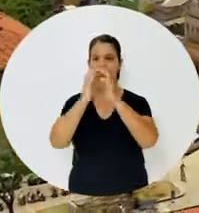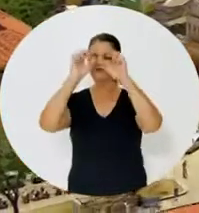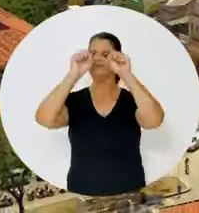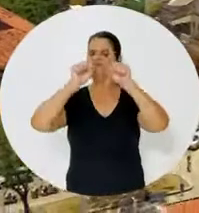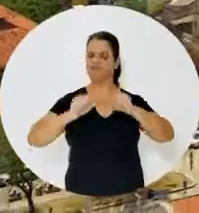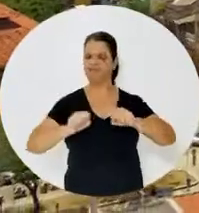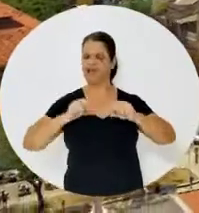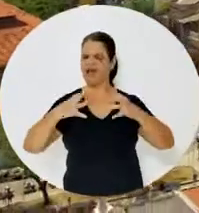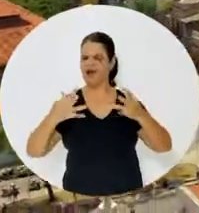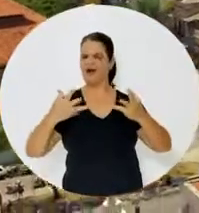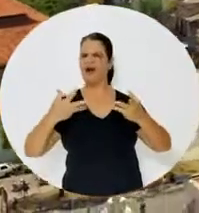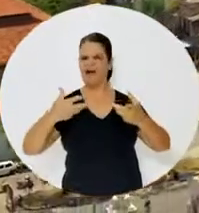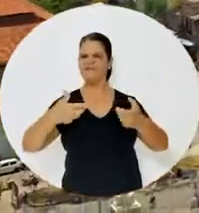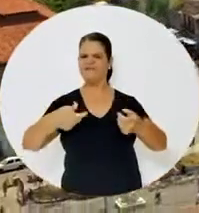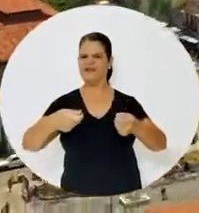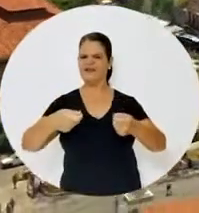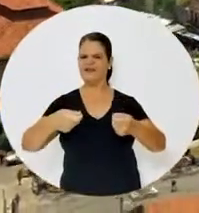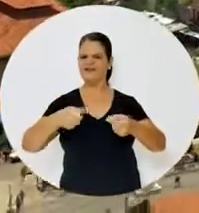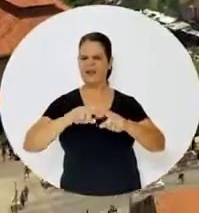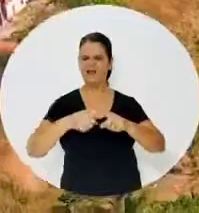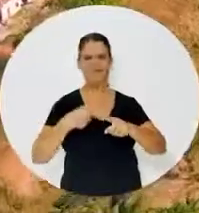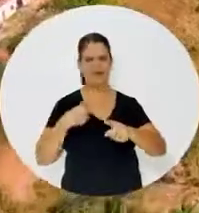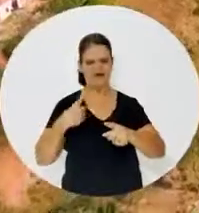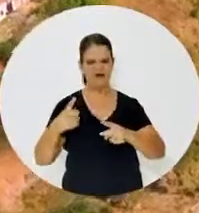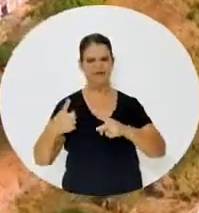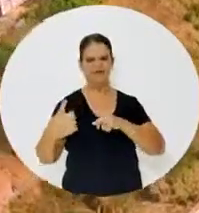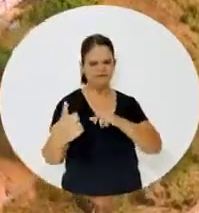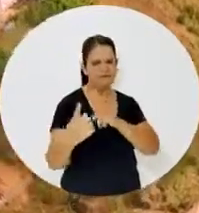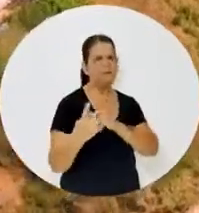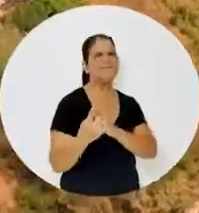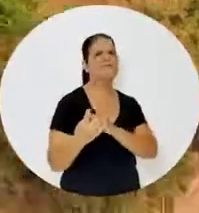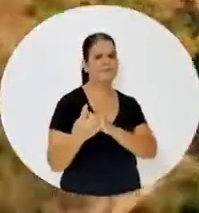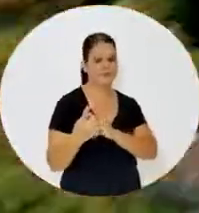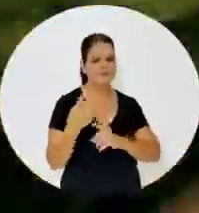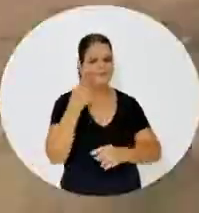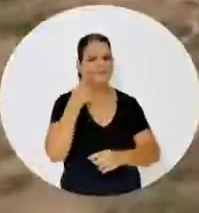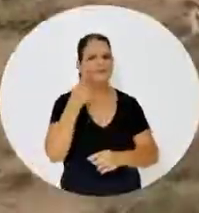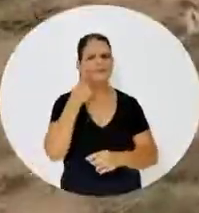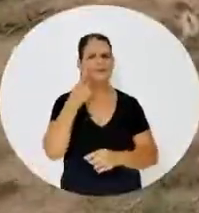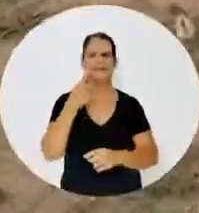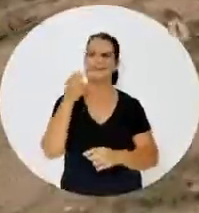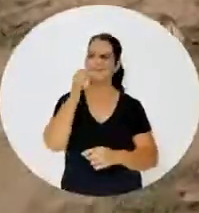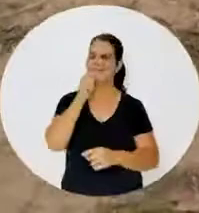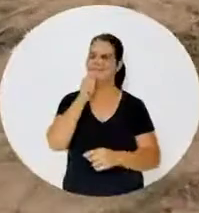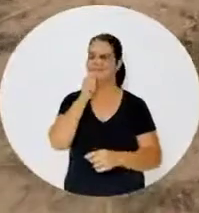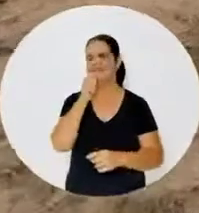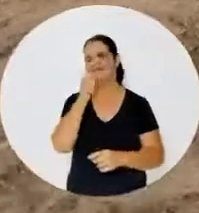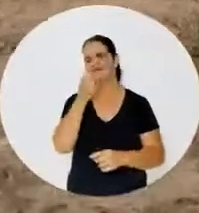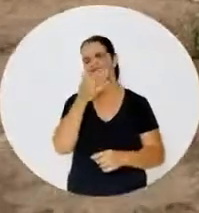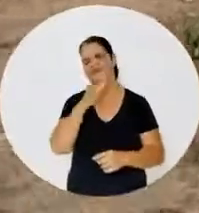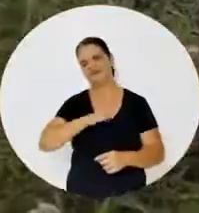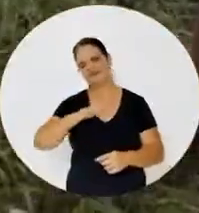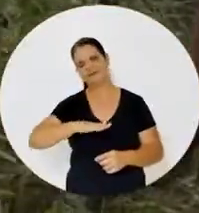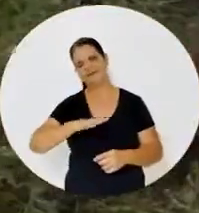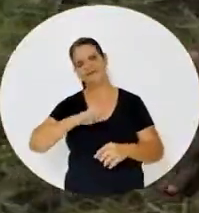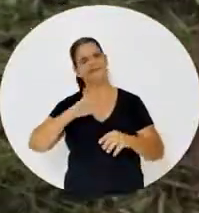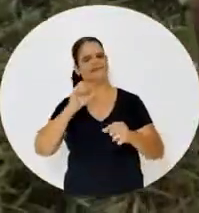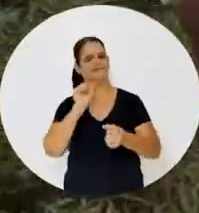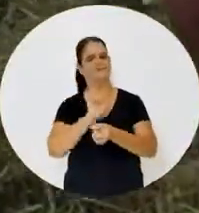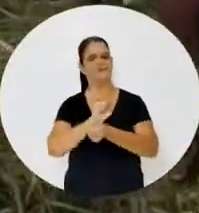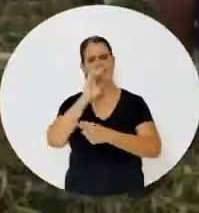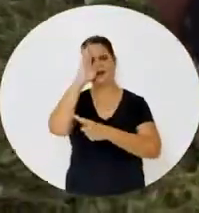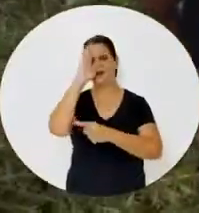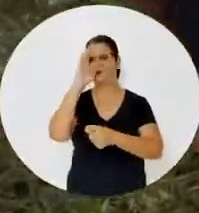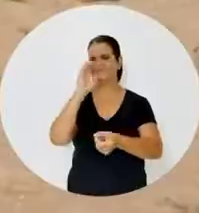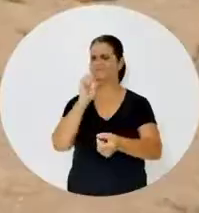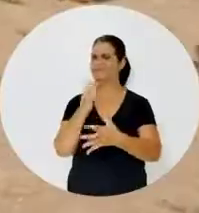Recife, vista do alto, é uma maravilha, né? Mas vê aqui de perto como tá. Mães e crianças deixaram de ser uma prioridade